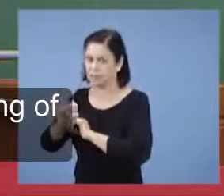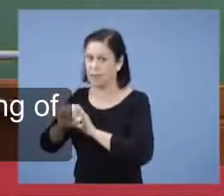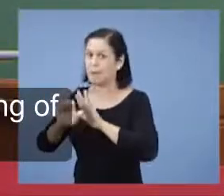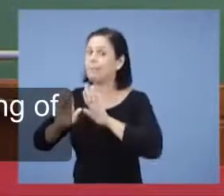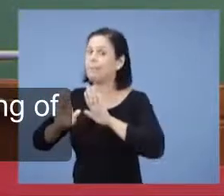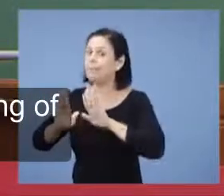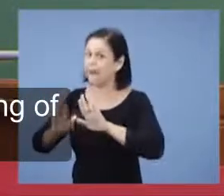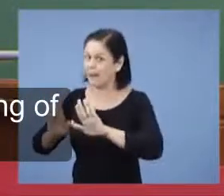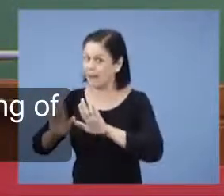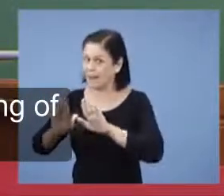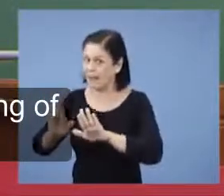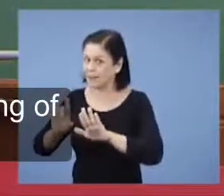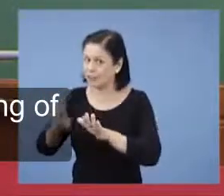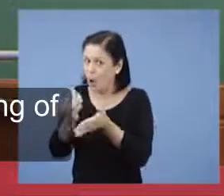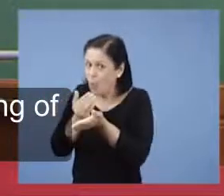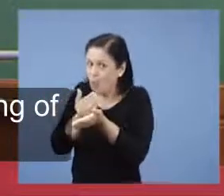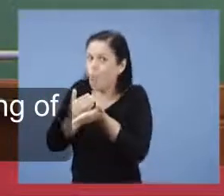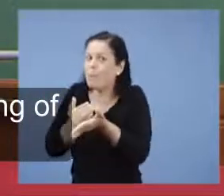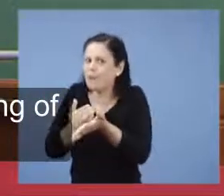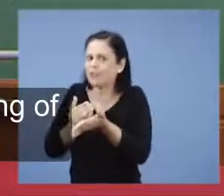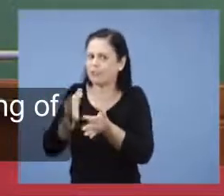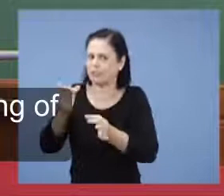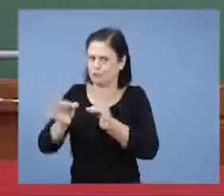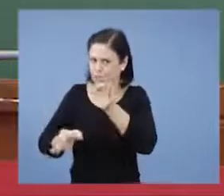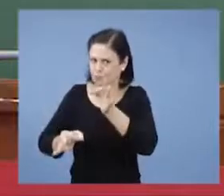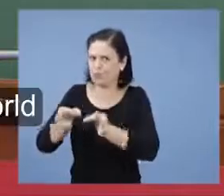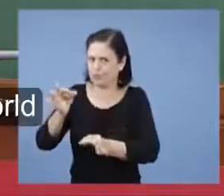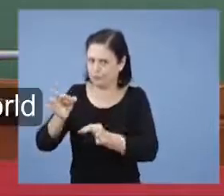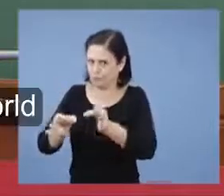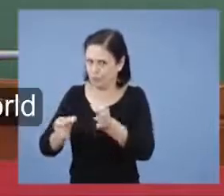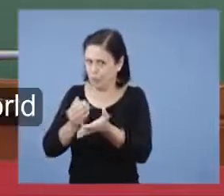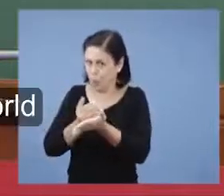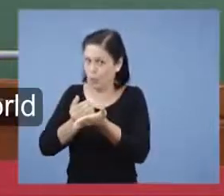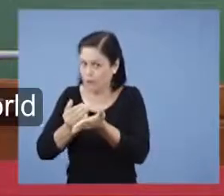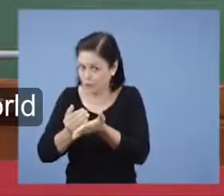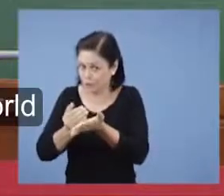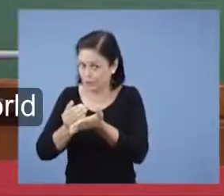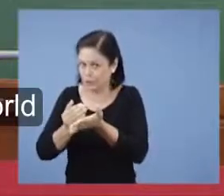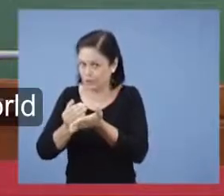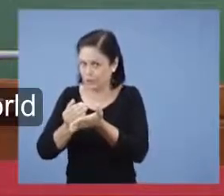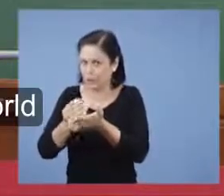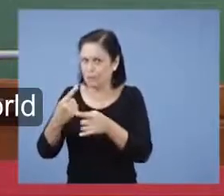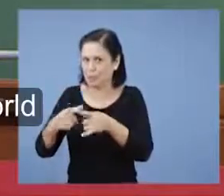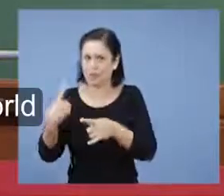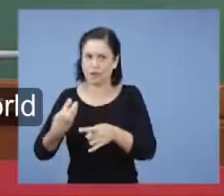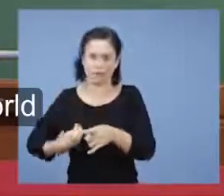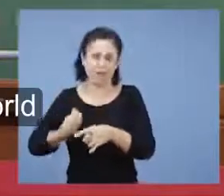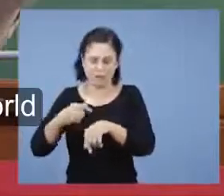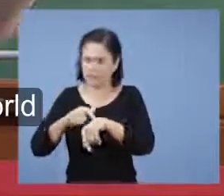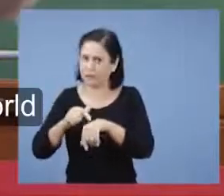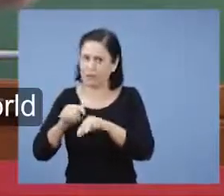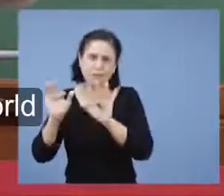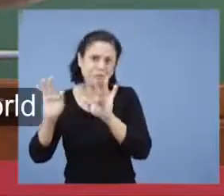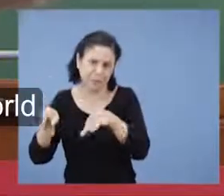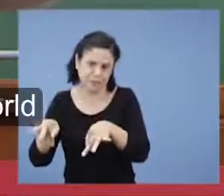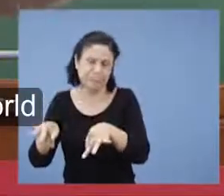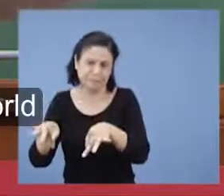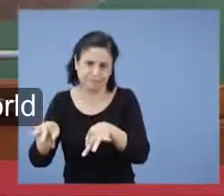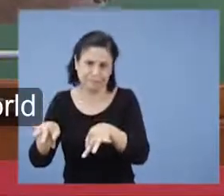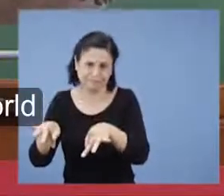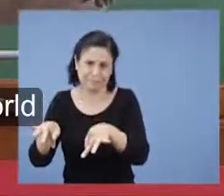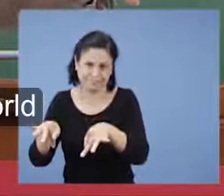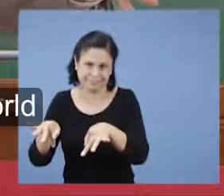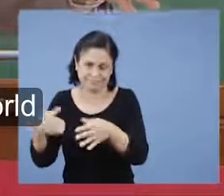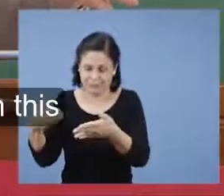no início desse projeto final. Aquilo que acontece